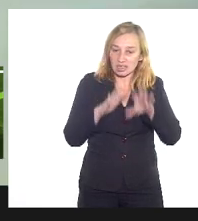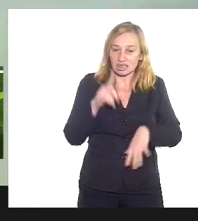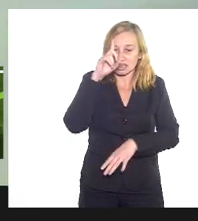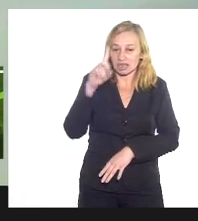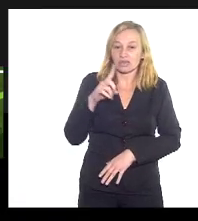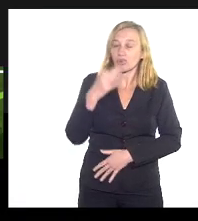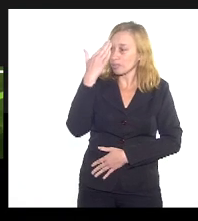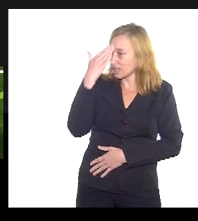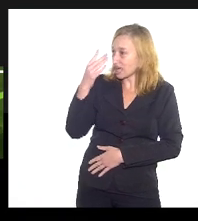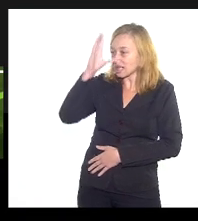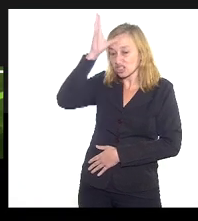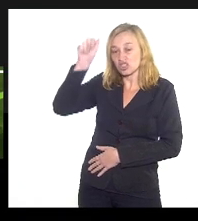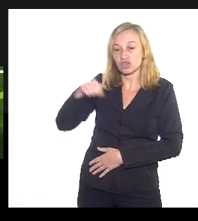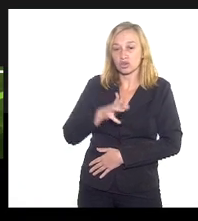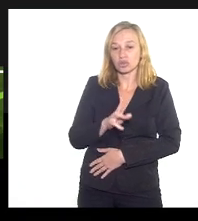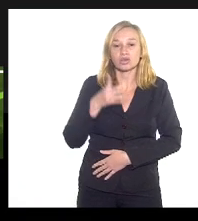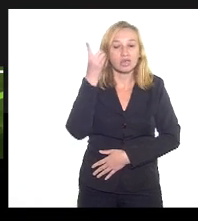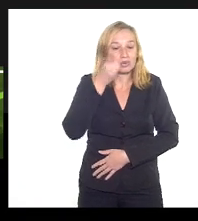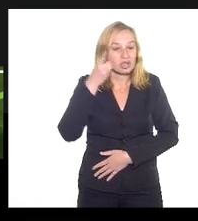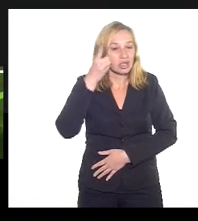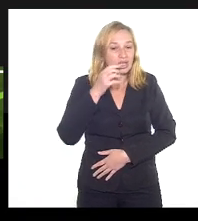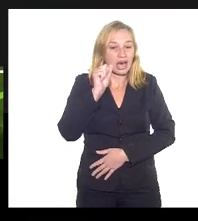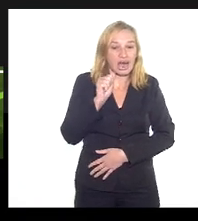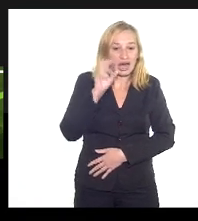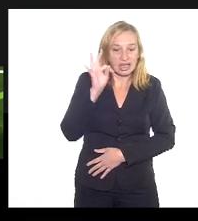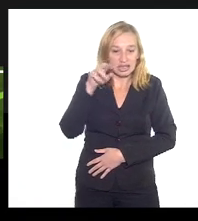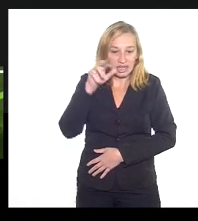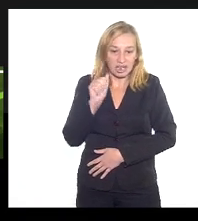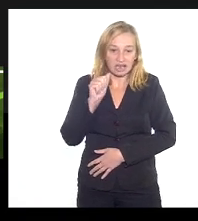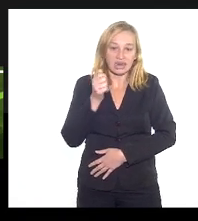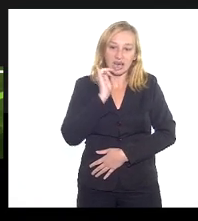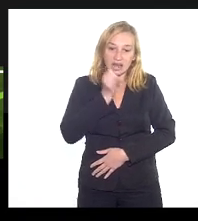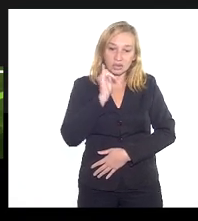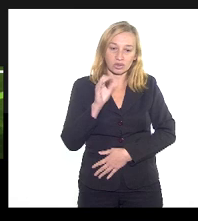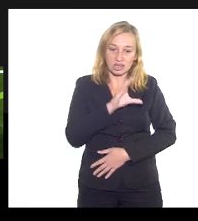Obrigada, Tia Ju, deputado Atila Nunes, relator dessa CPI.